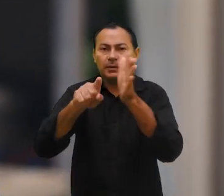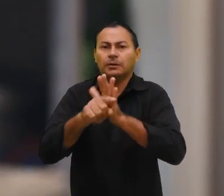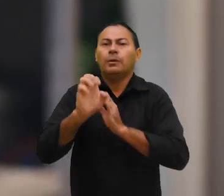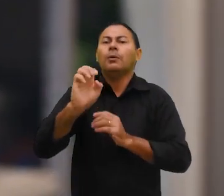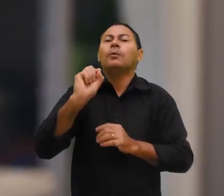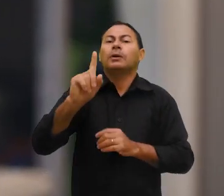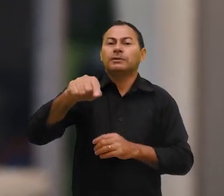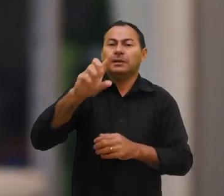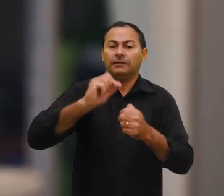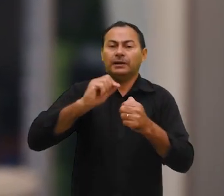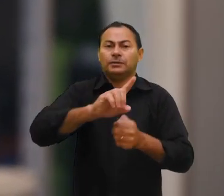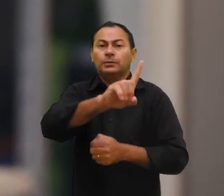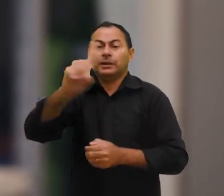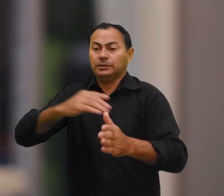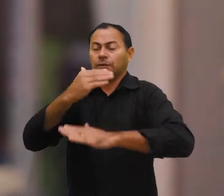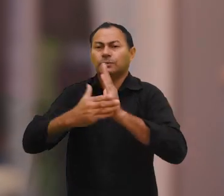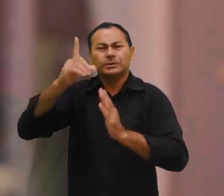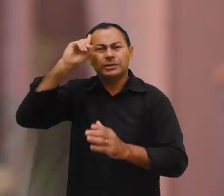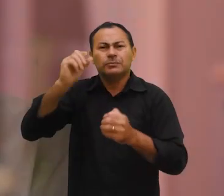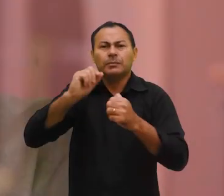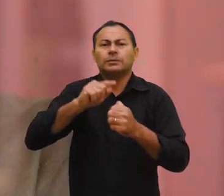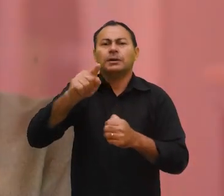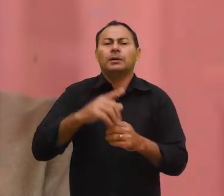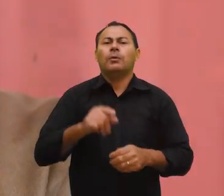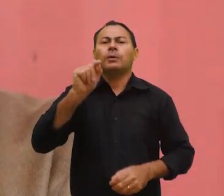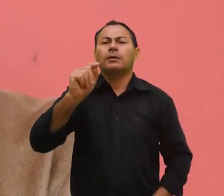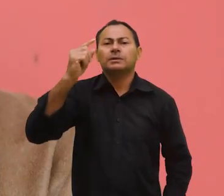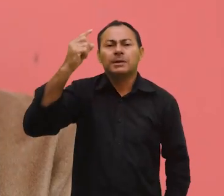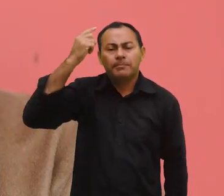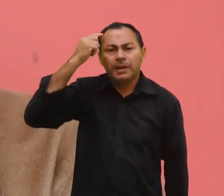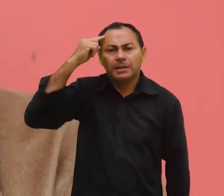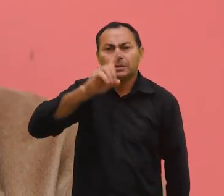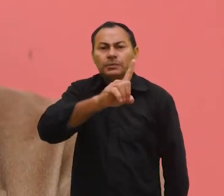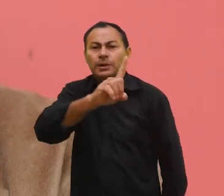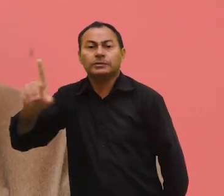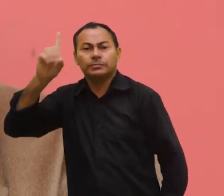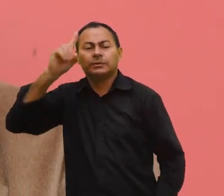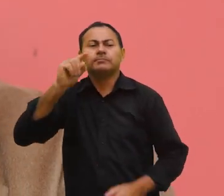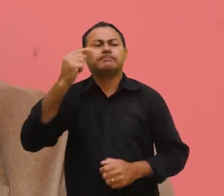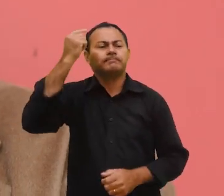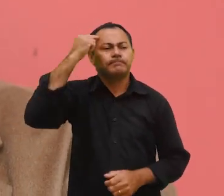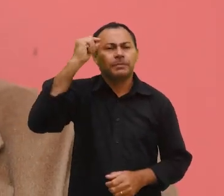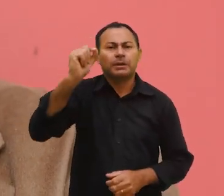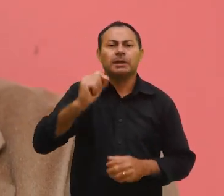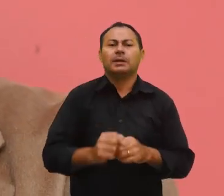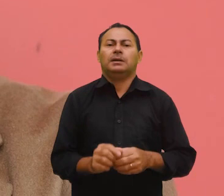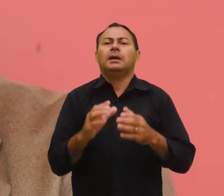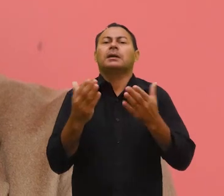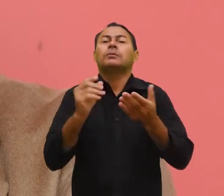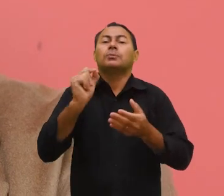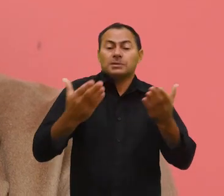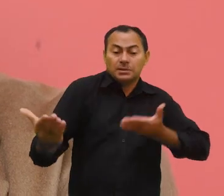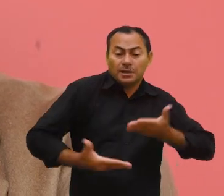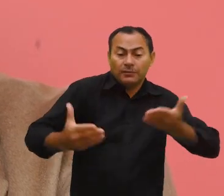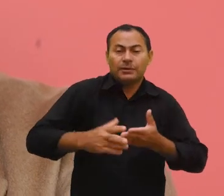perguntas O que você faz durante todo o dia, hein? No que você pensa durante todo o dia? A quem ou a que